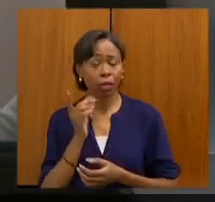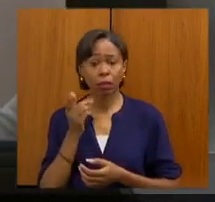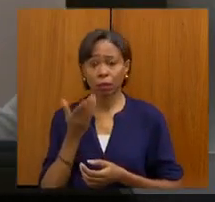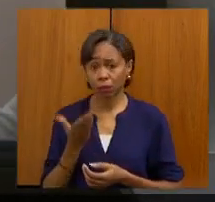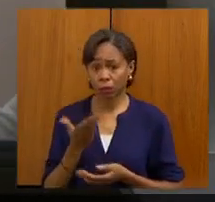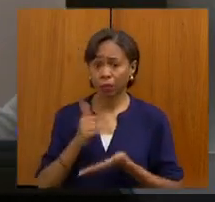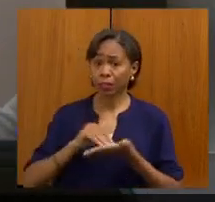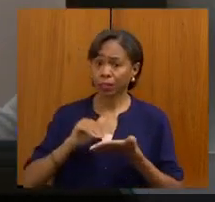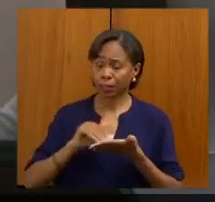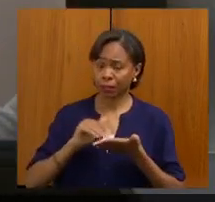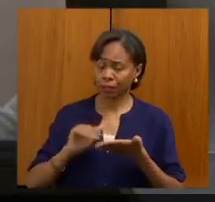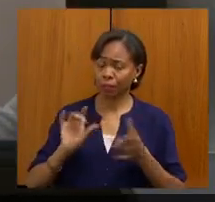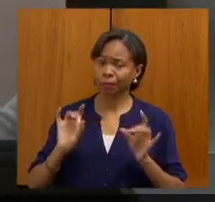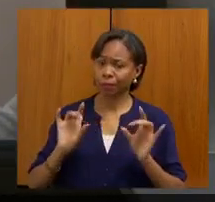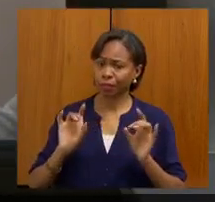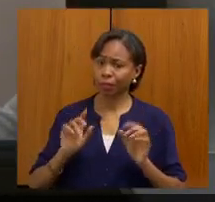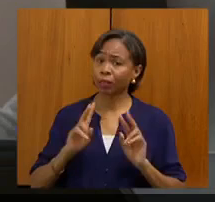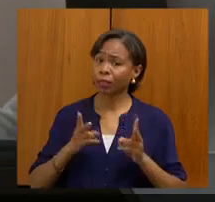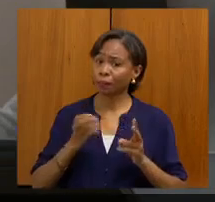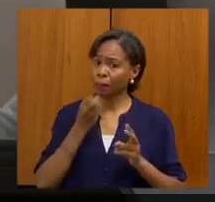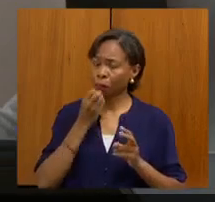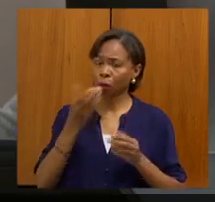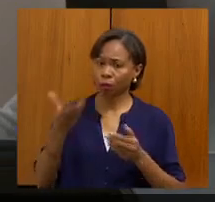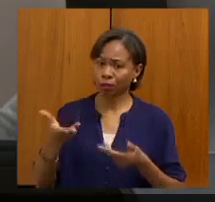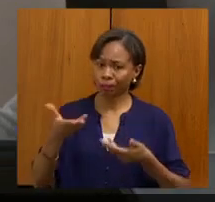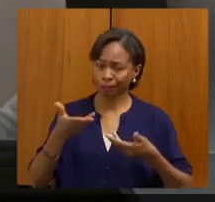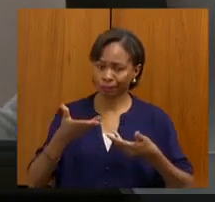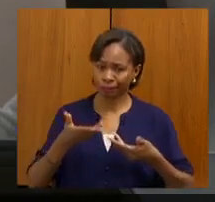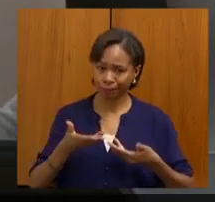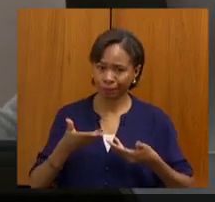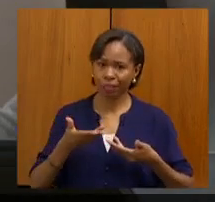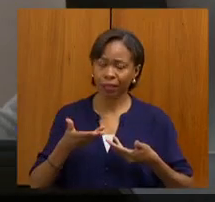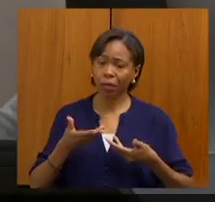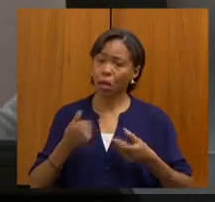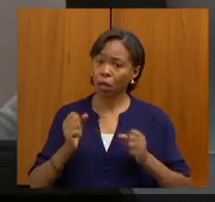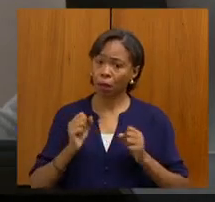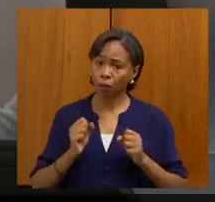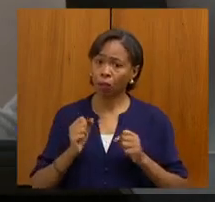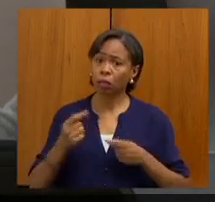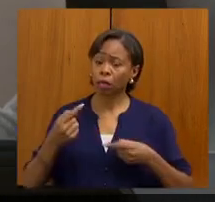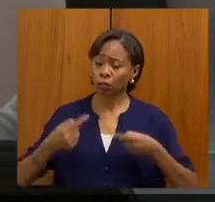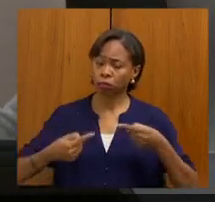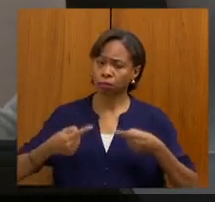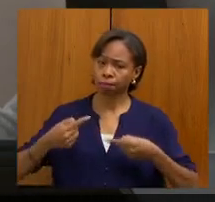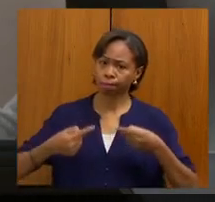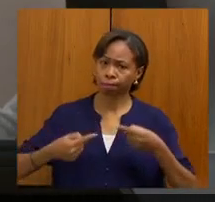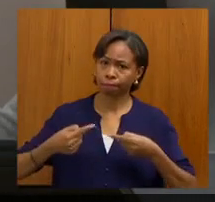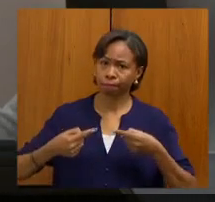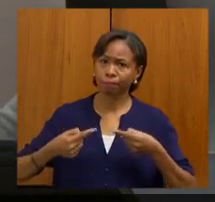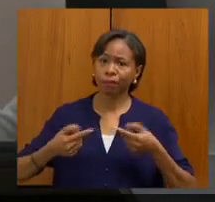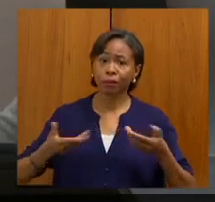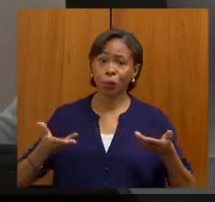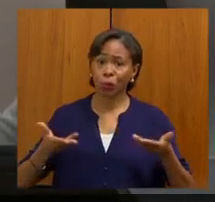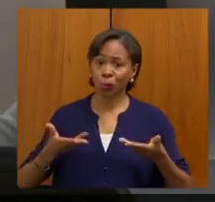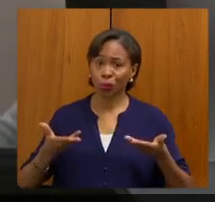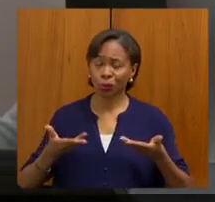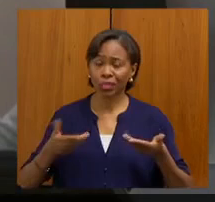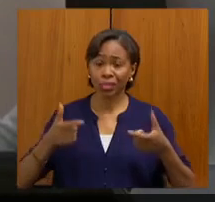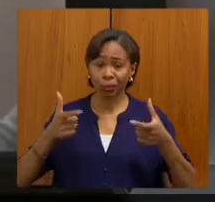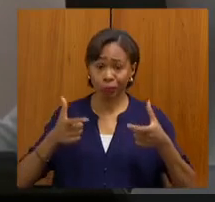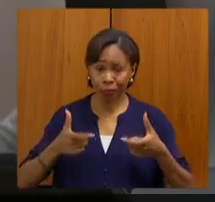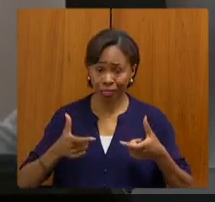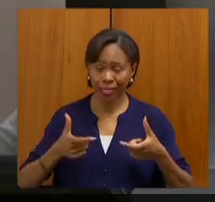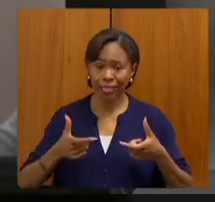que é sempre muito bom recebê-lo e poder discutir nesse ambiente tão propício as